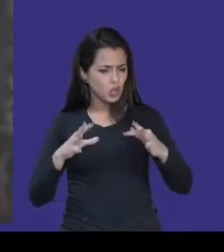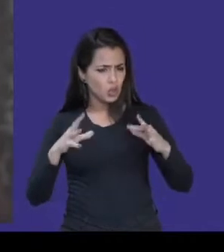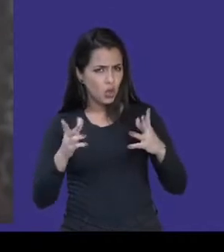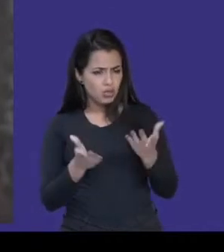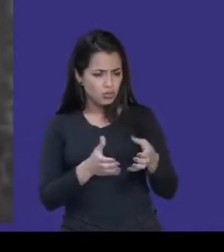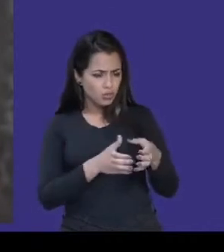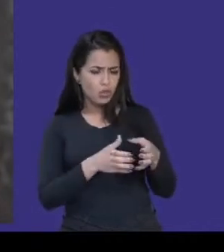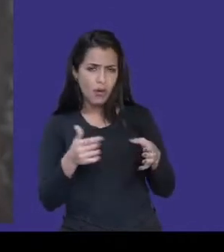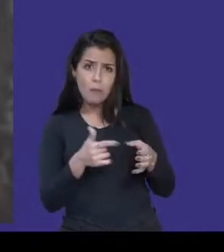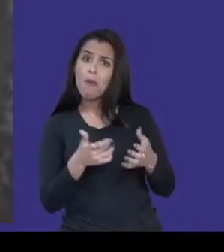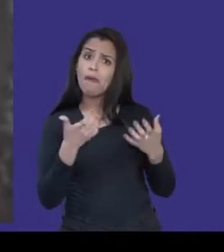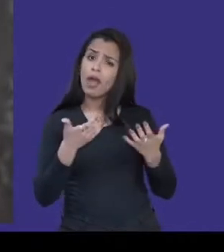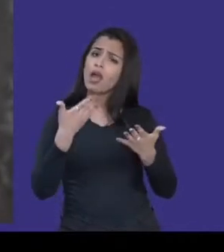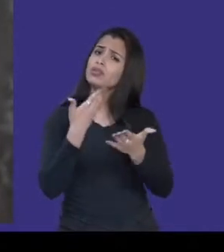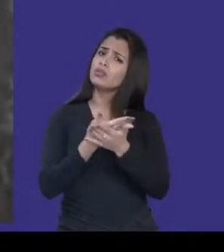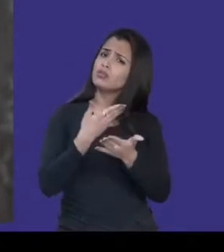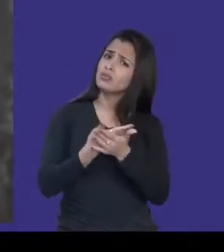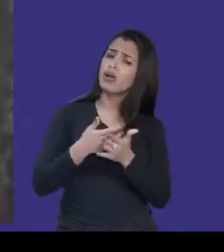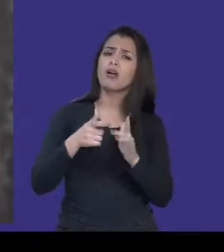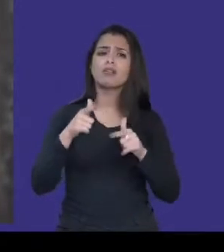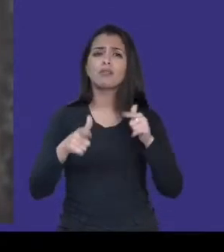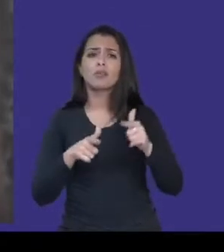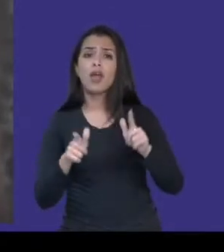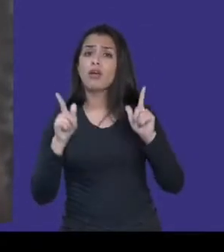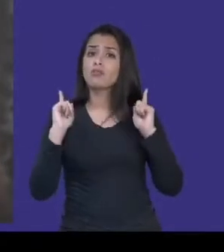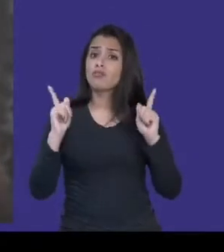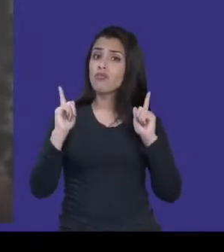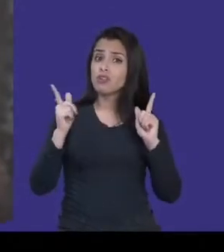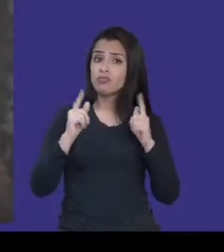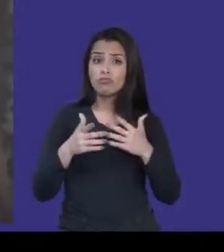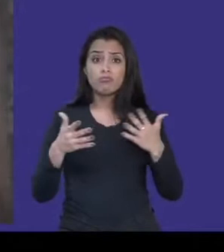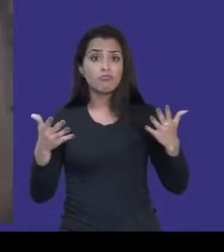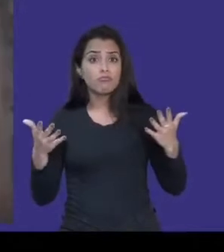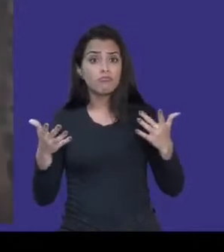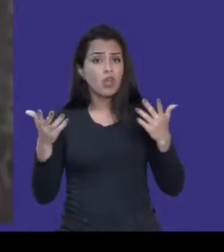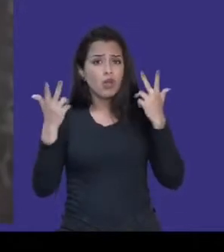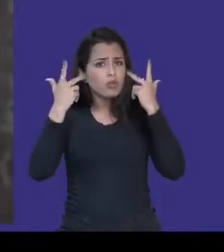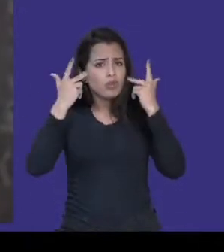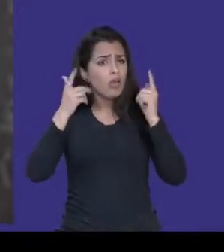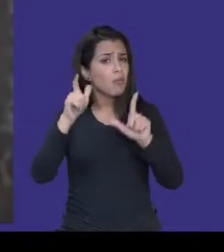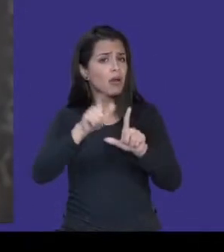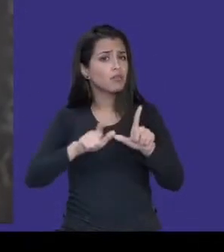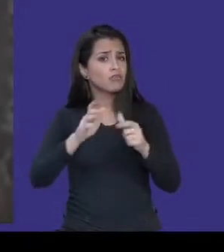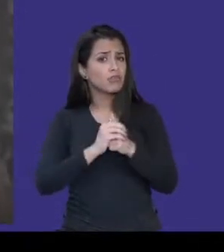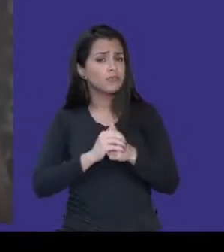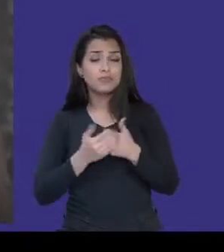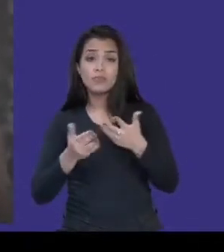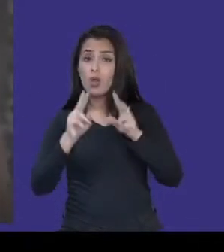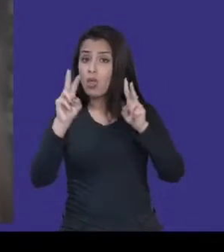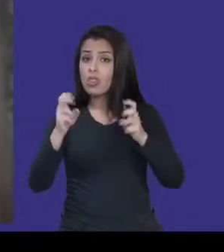trabalhar, se divertir e relaxar no digital, né? Então, no caso do nosso tema de hoje,